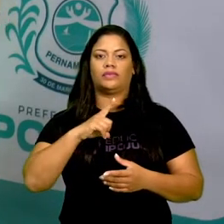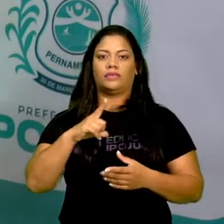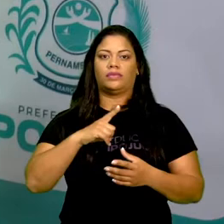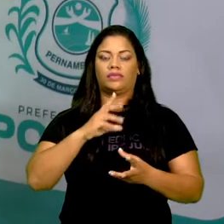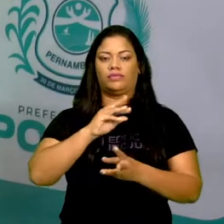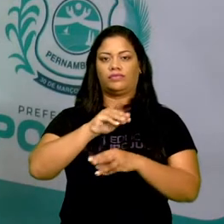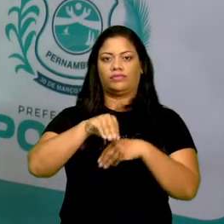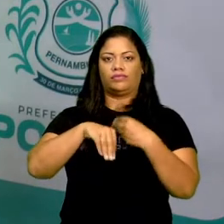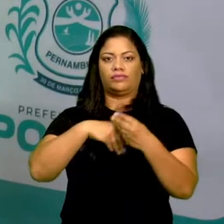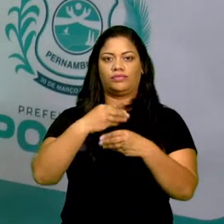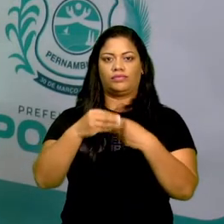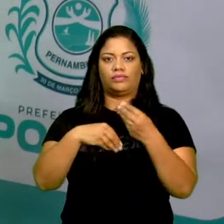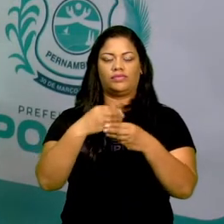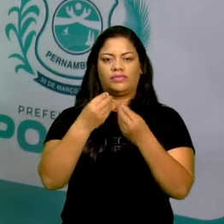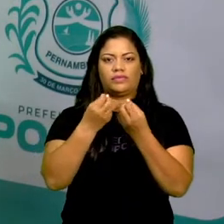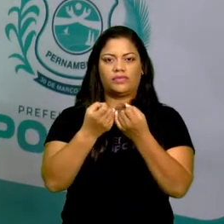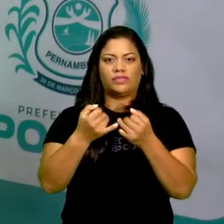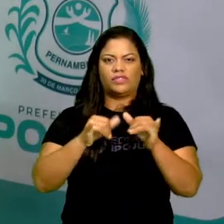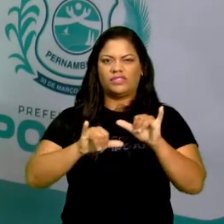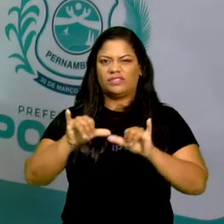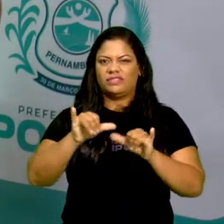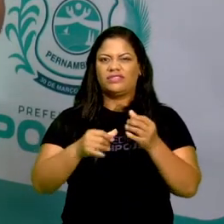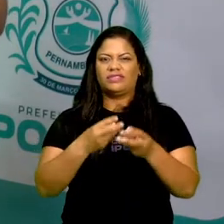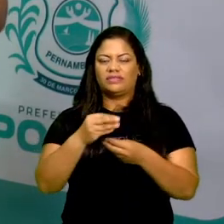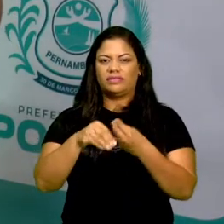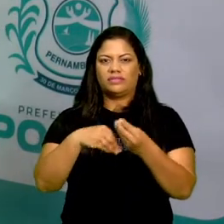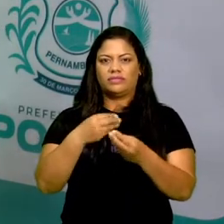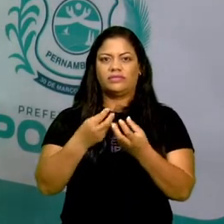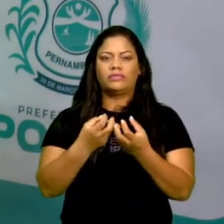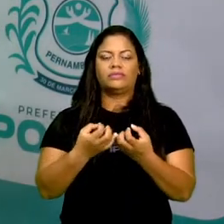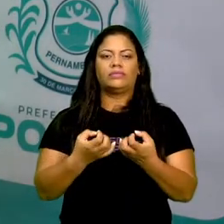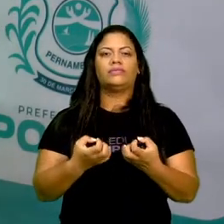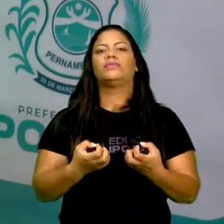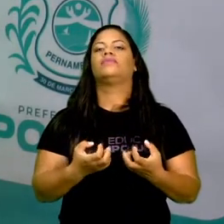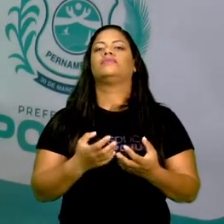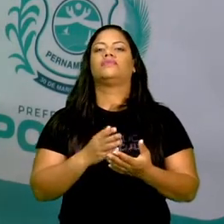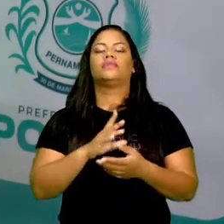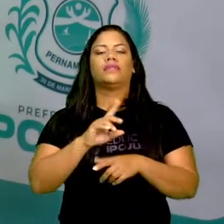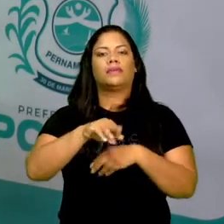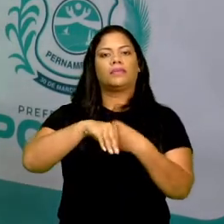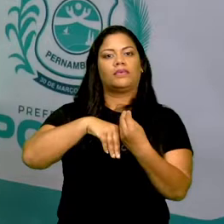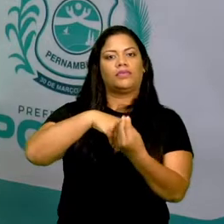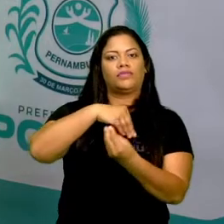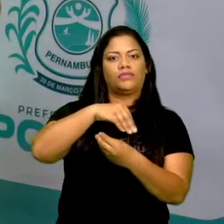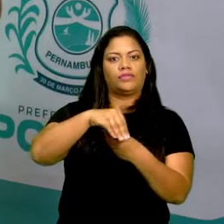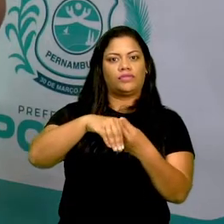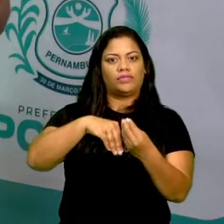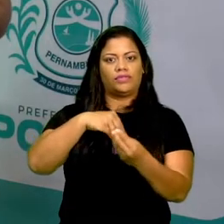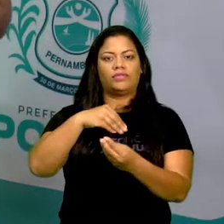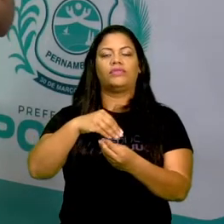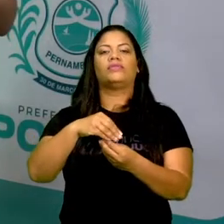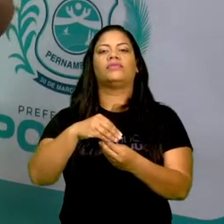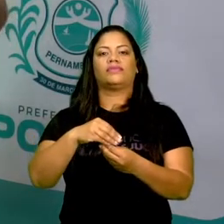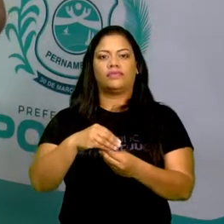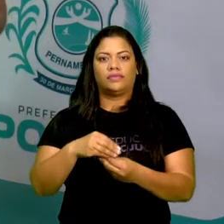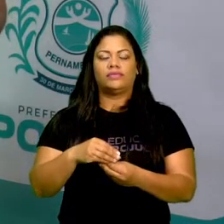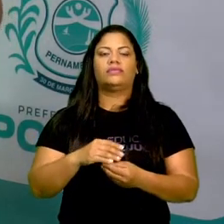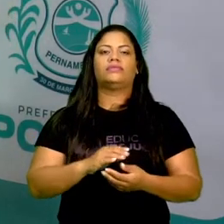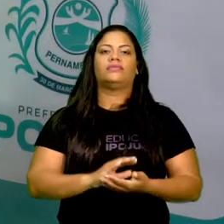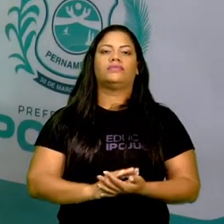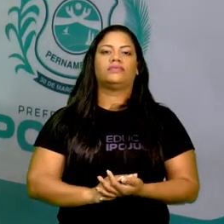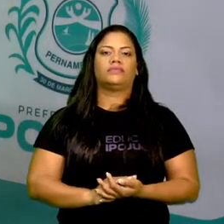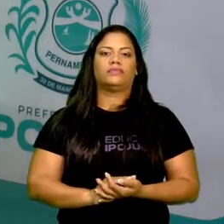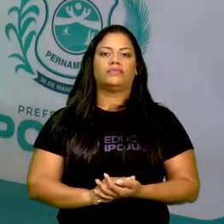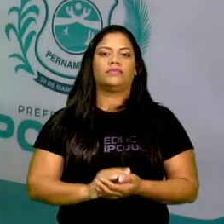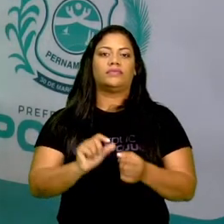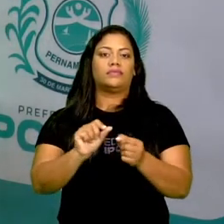do suco digestivo, chamado de suco gástrico, né? É ele que também é misturado graças às atividades musculares desses órgãos,